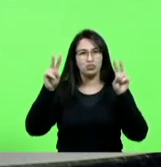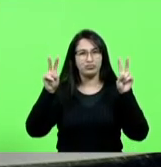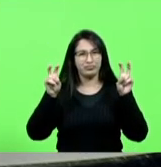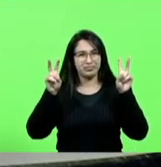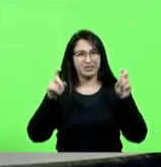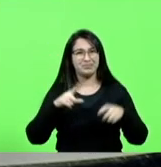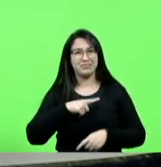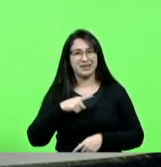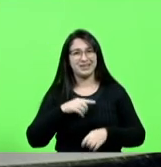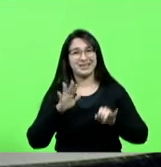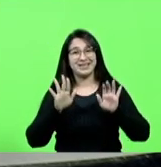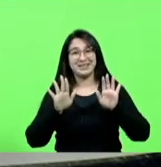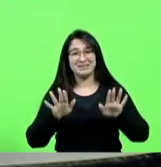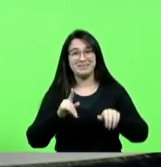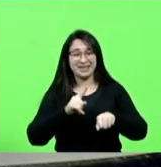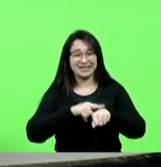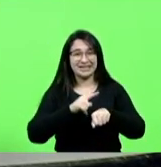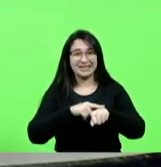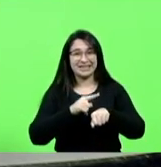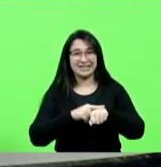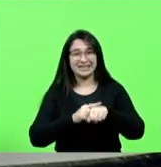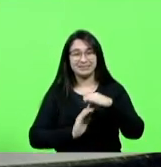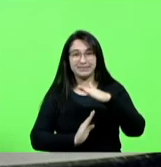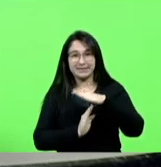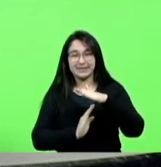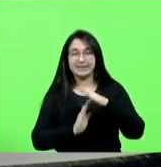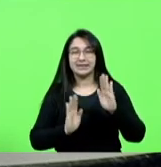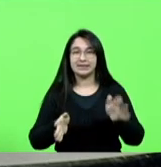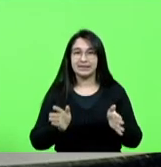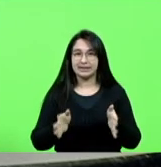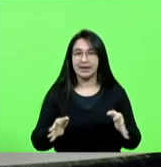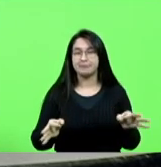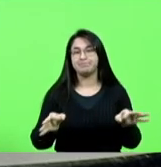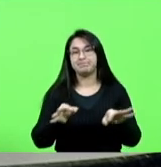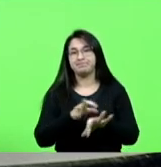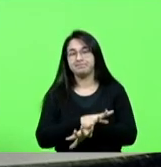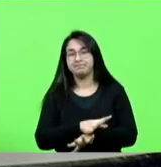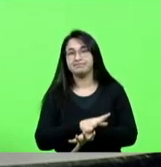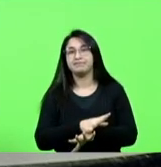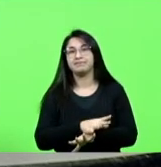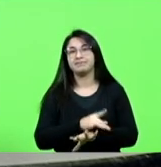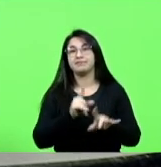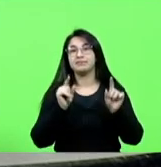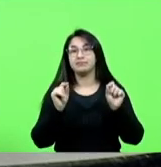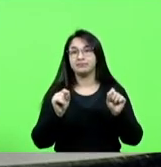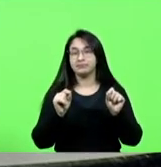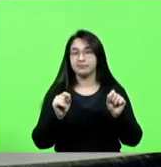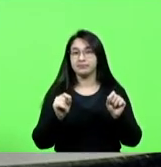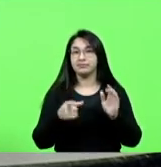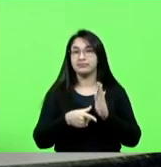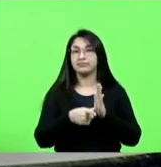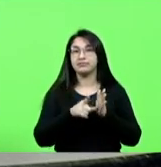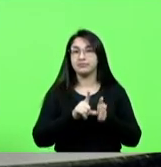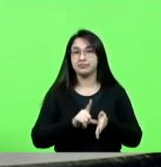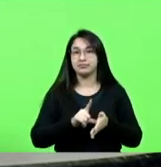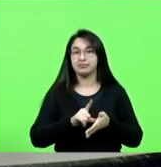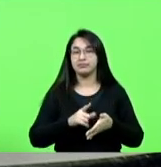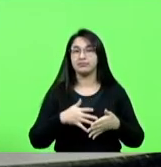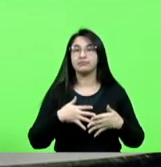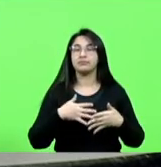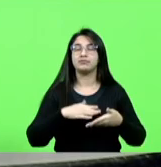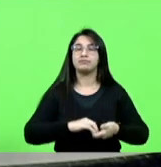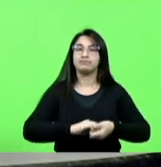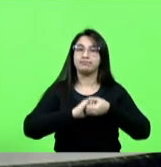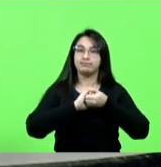tempo já está em esgotamento, eu encerro deixando aqui a minha saudação especial, senhor presidente.